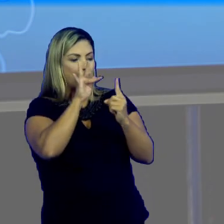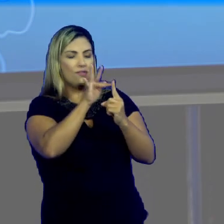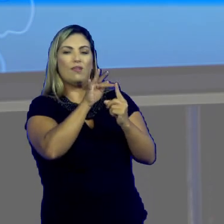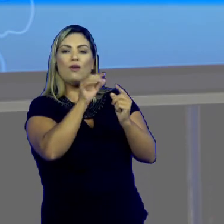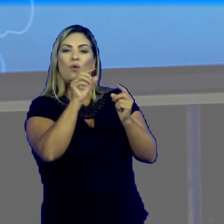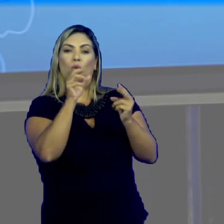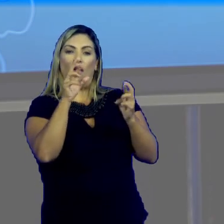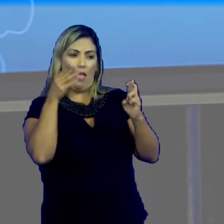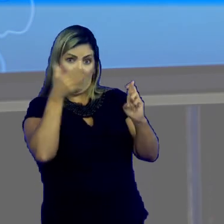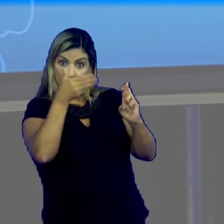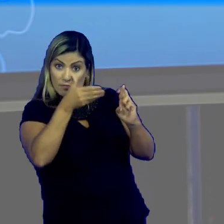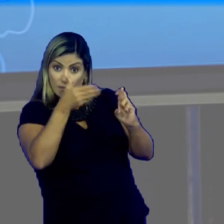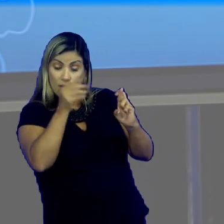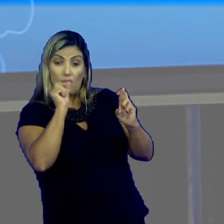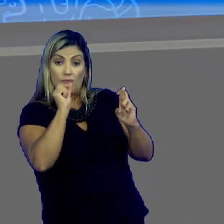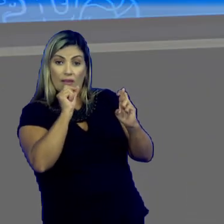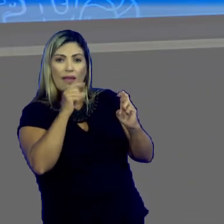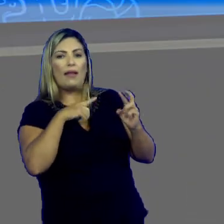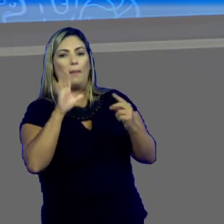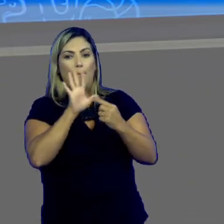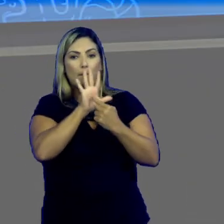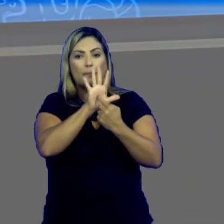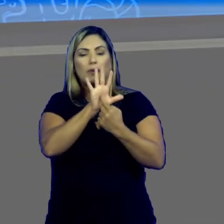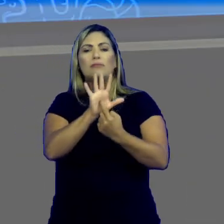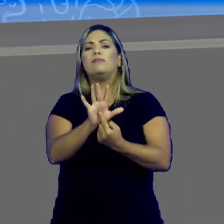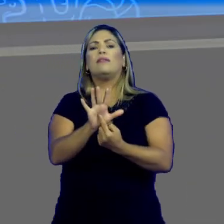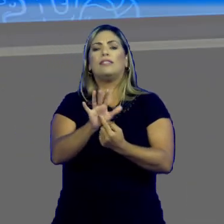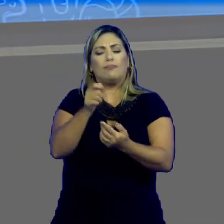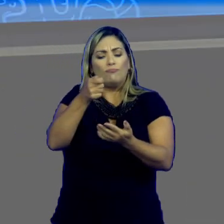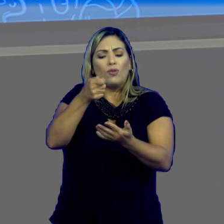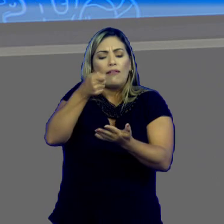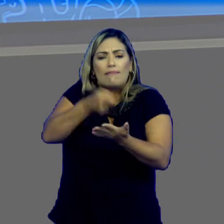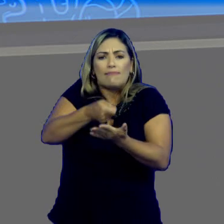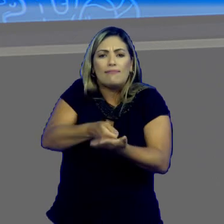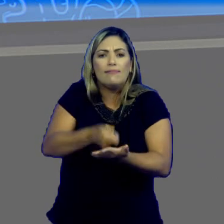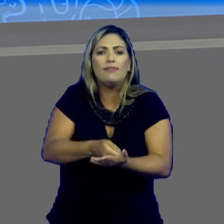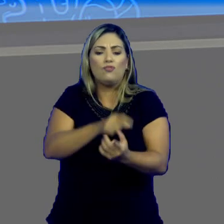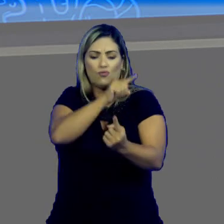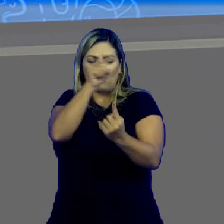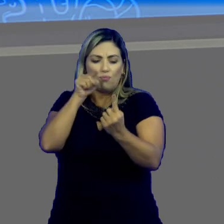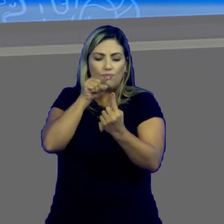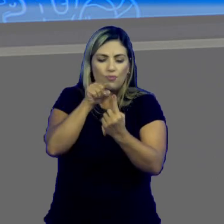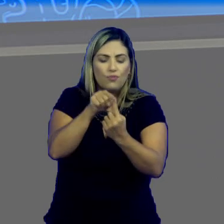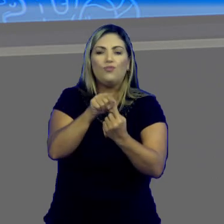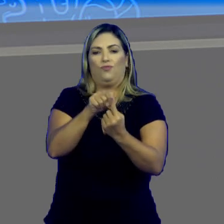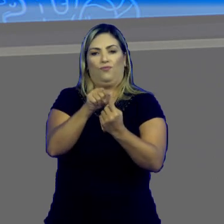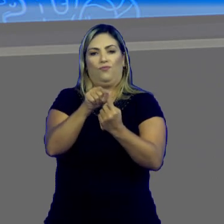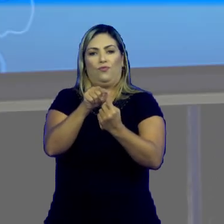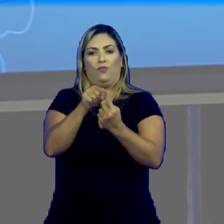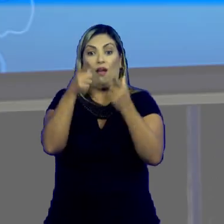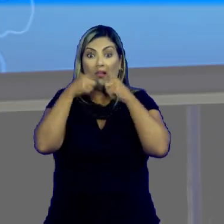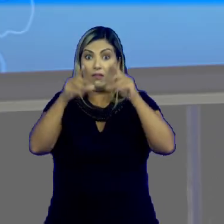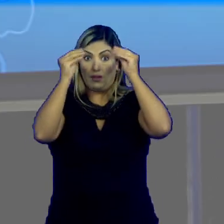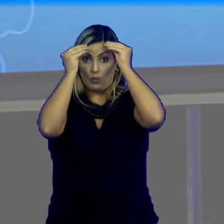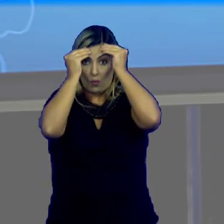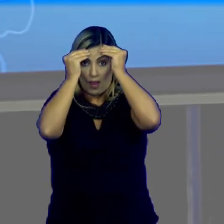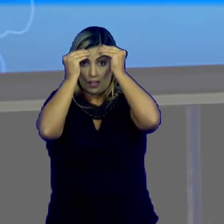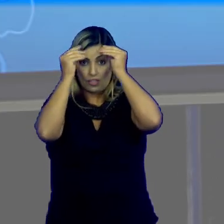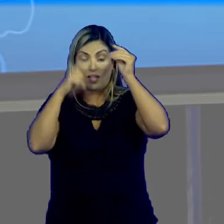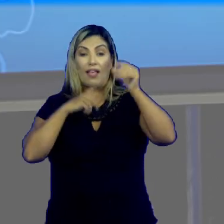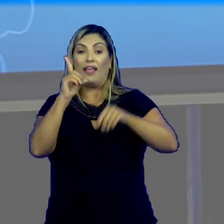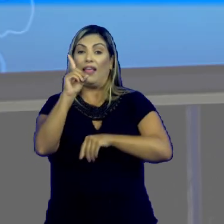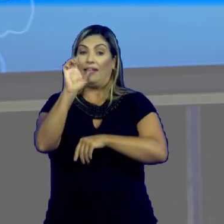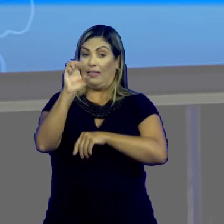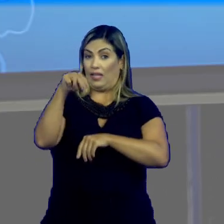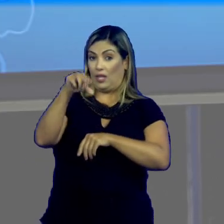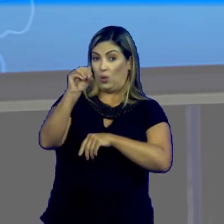função referencial, ela vai exigir a objetividade. A linguagem é